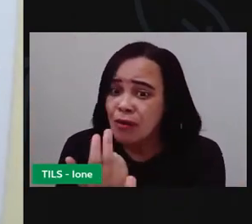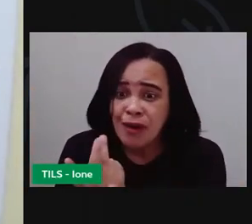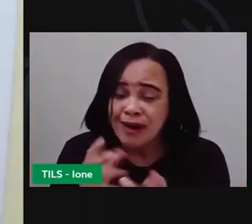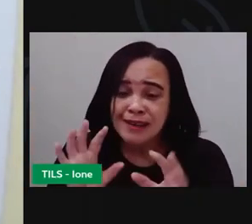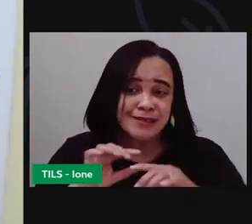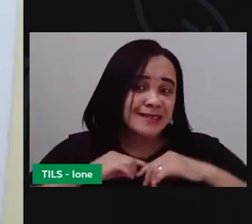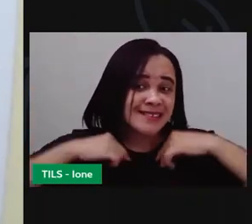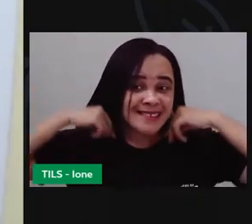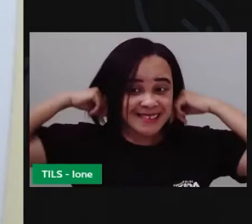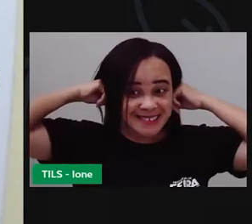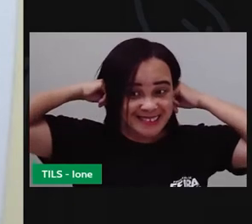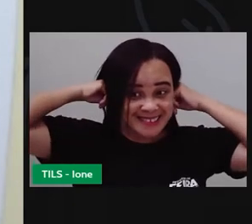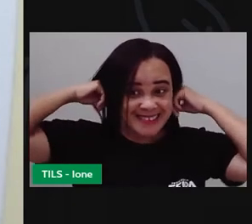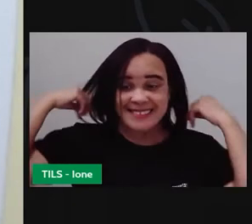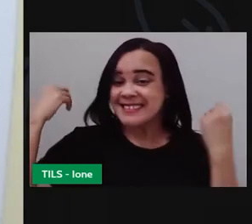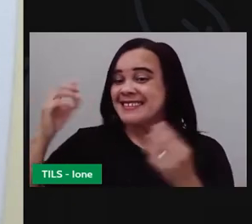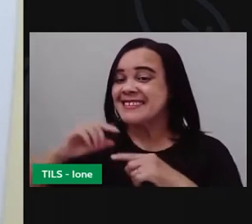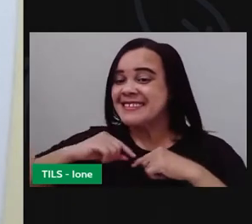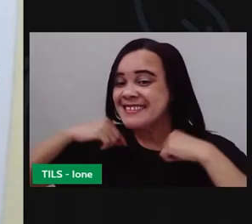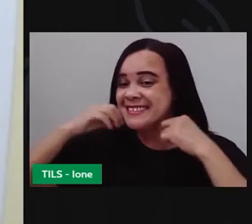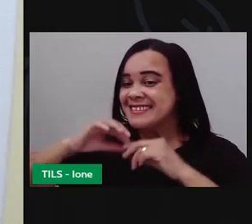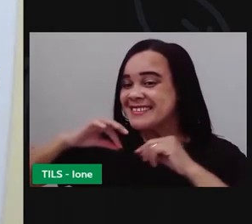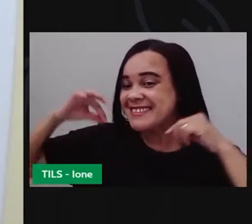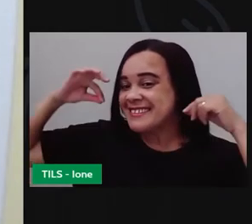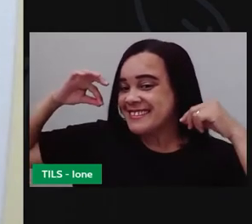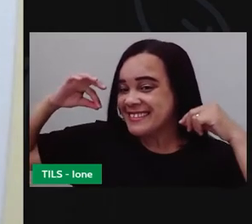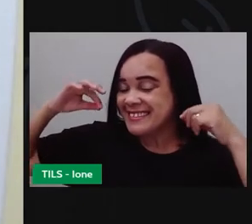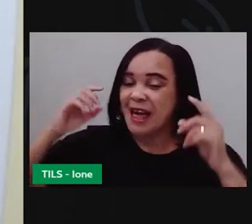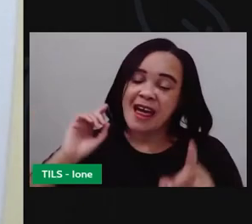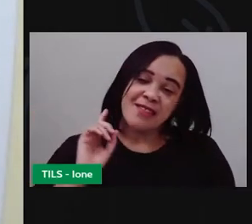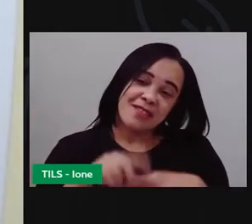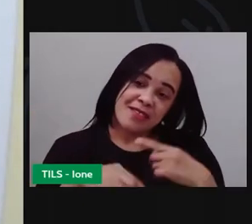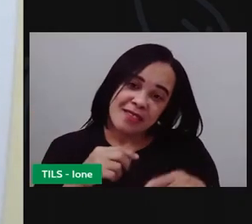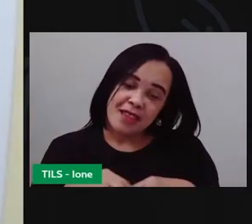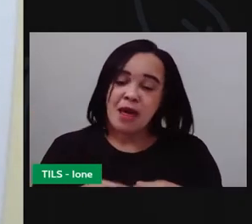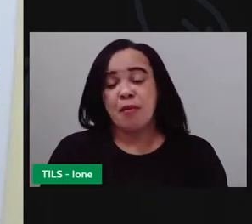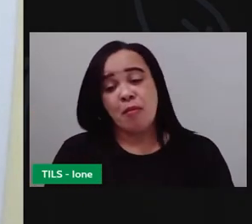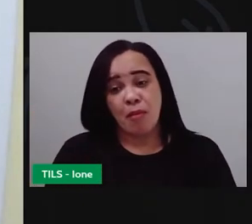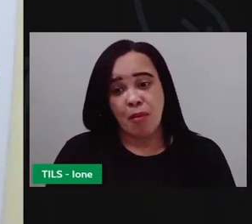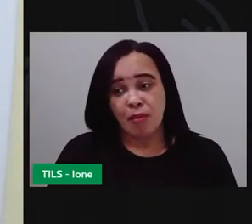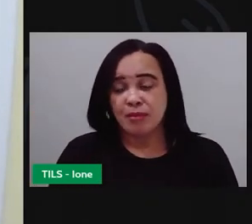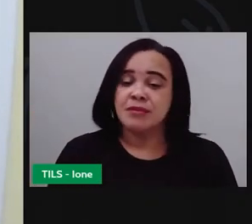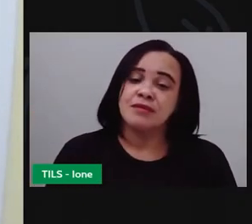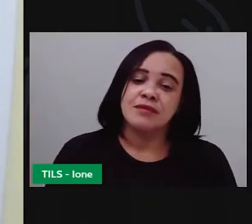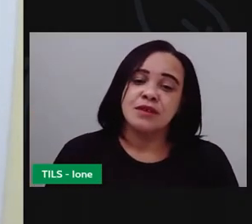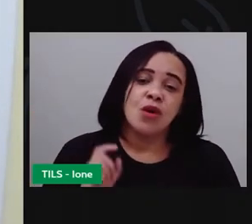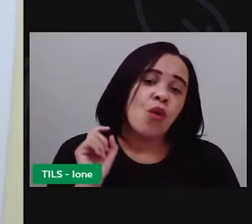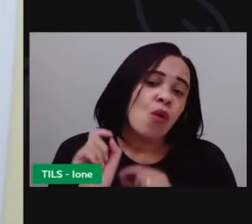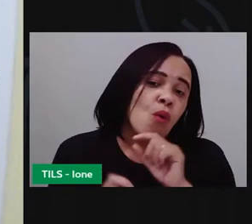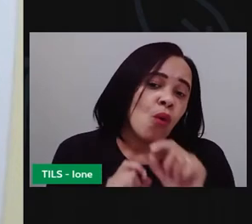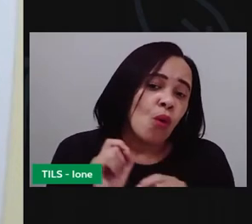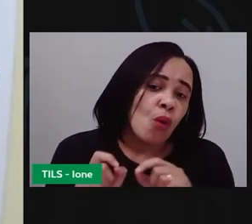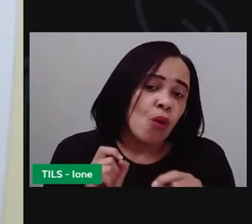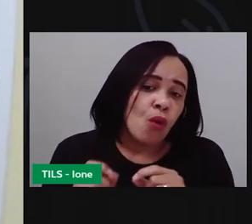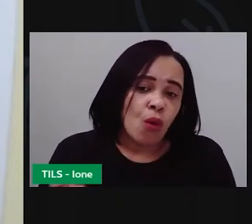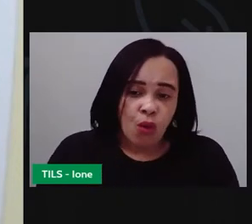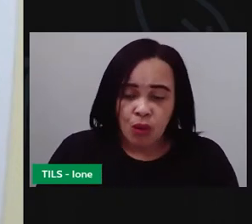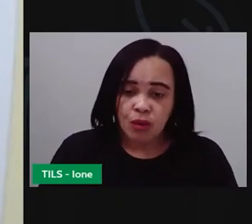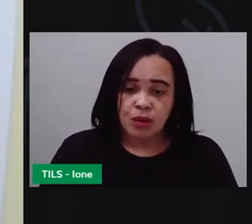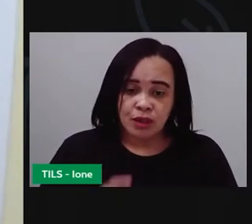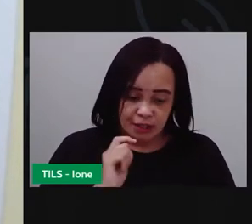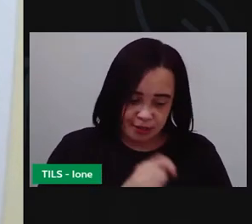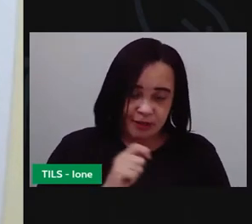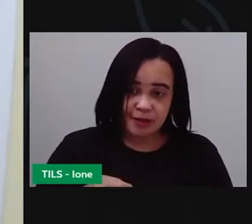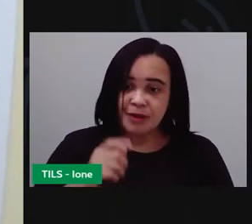quando ele decidiu batizar a menina, ele falou logo, convidou